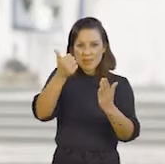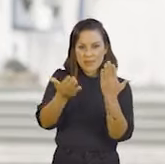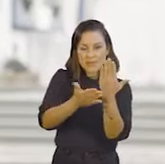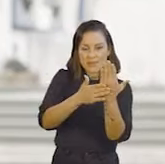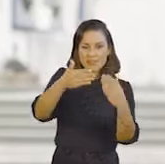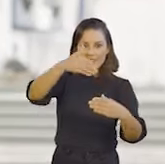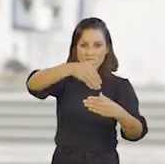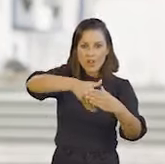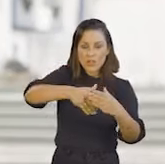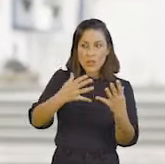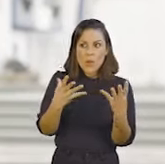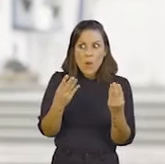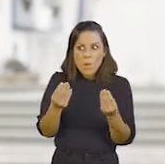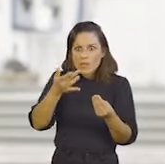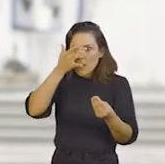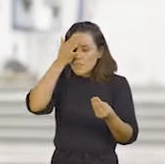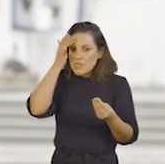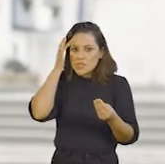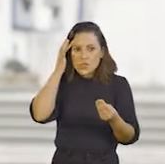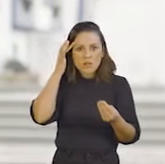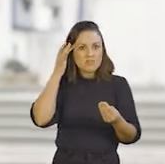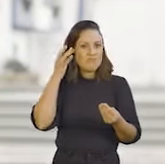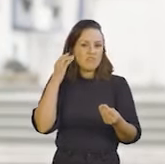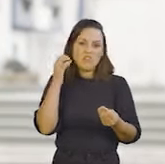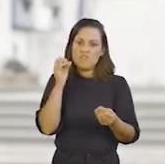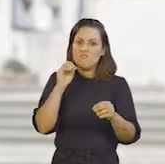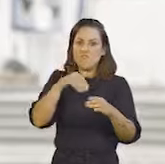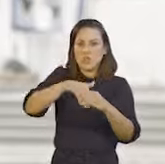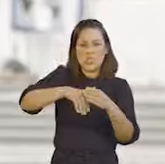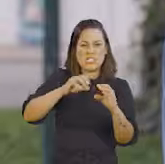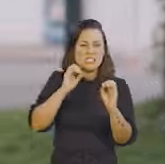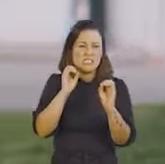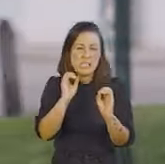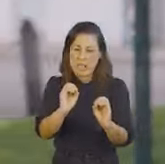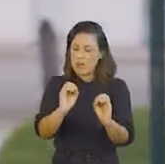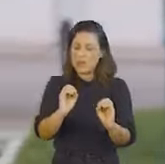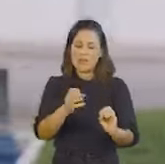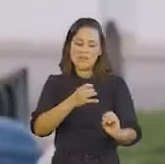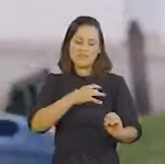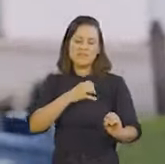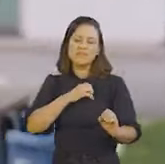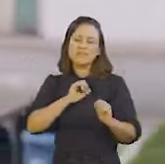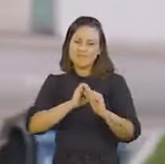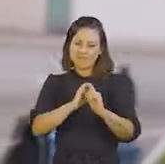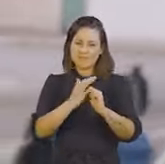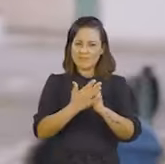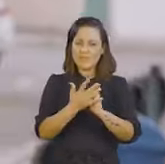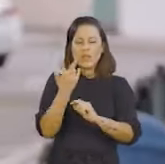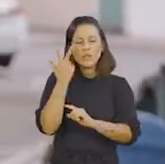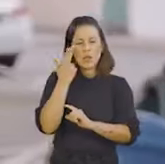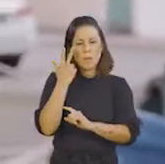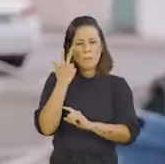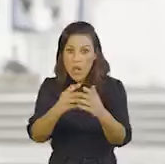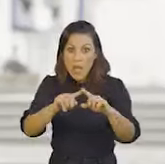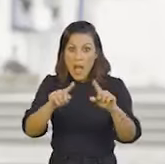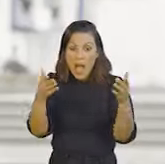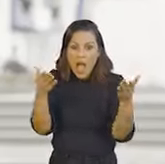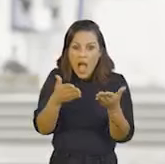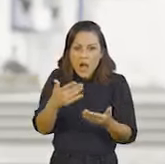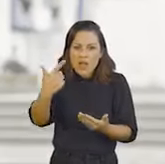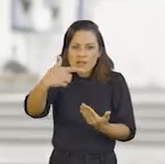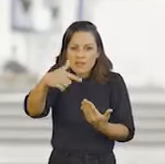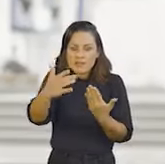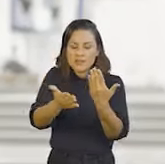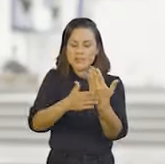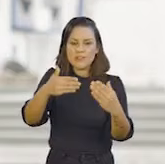Olha, no primeiro turno da eleição, muita gente não foi votar. Medo da pandemia, naturalmente. Mas no